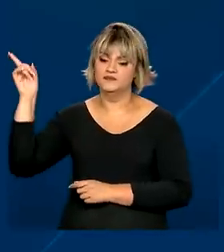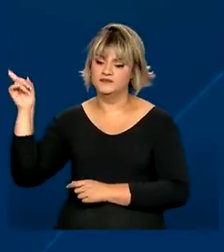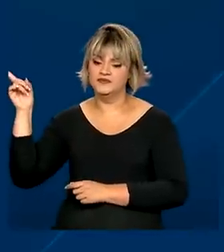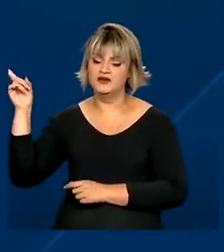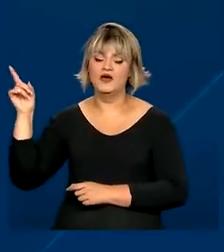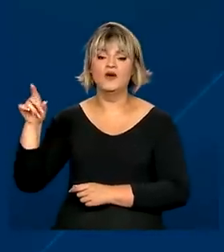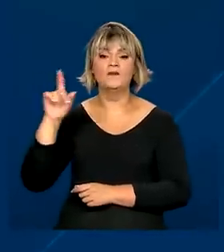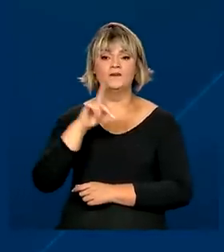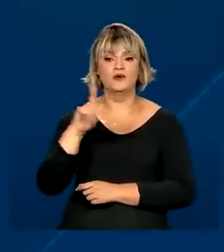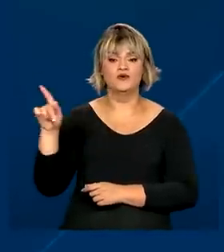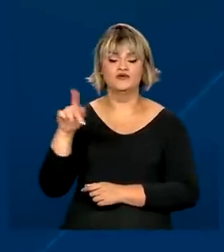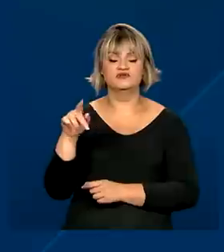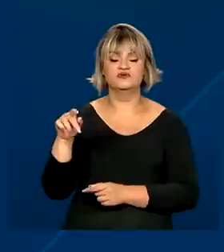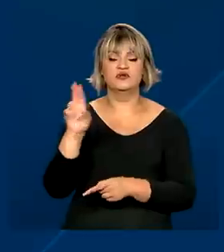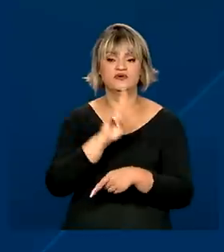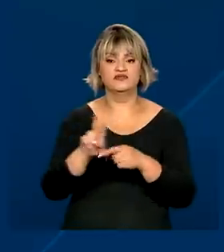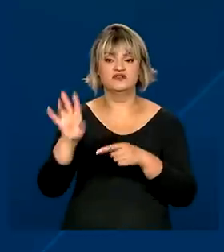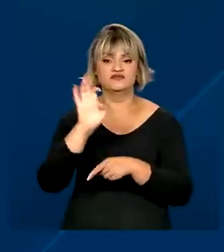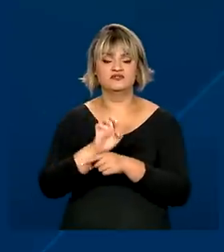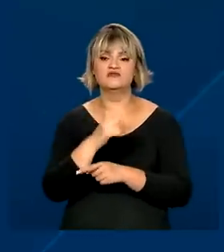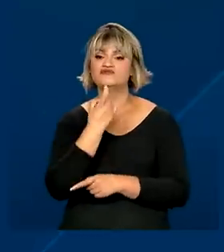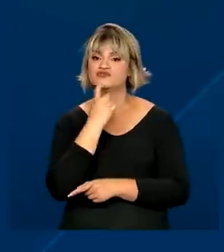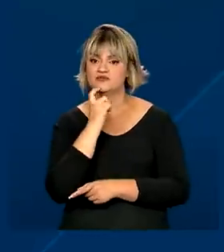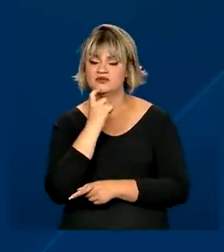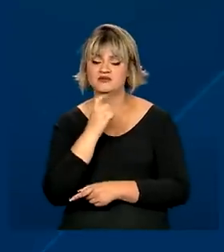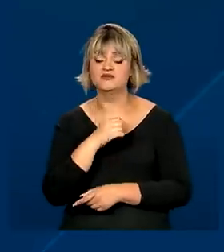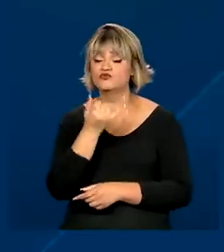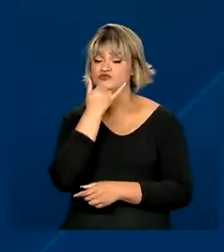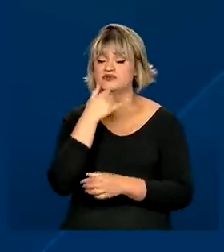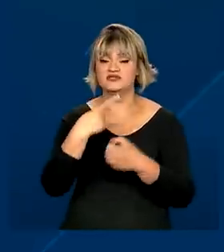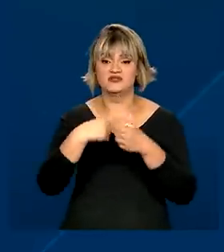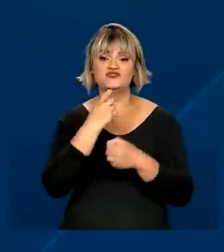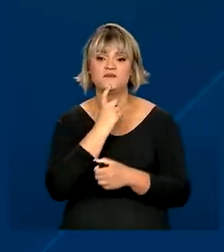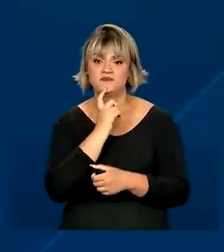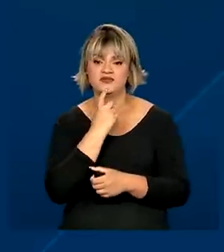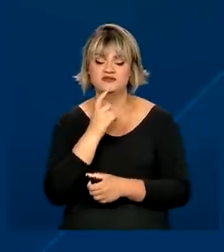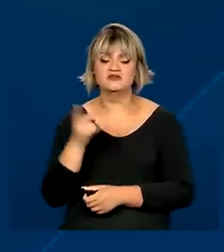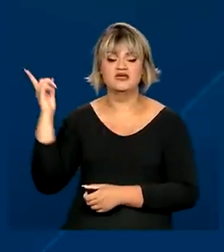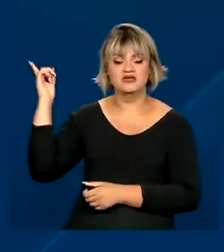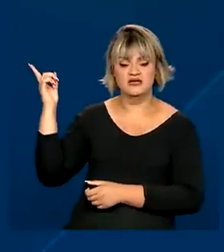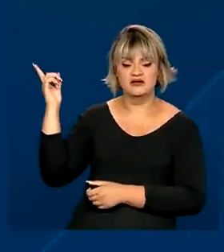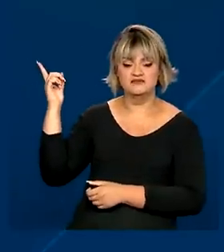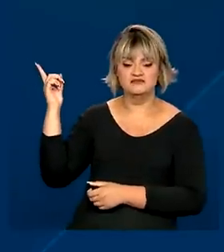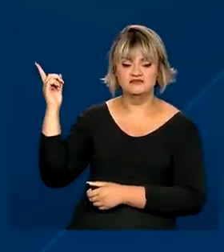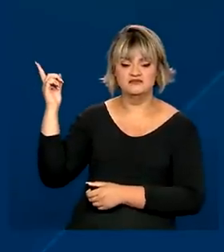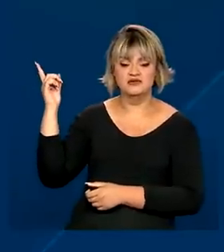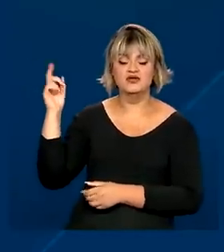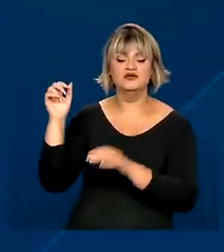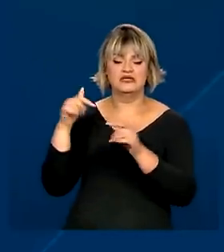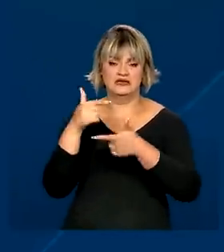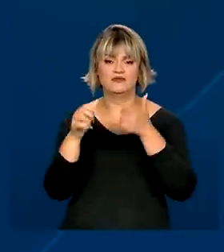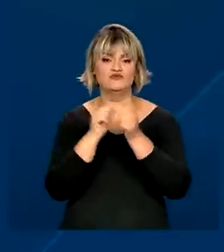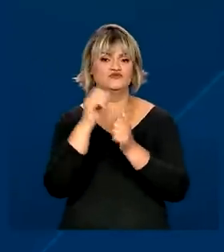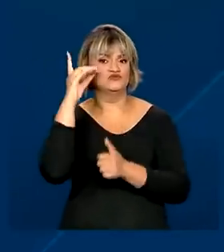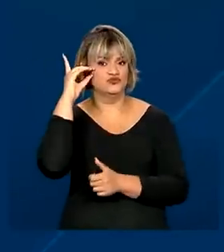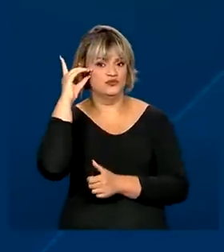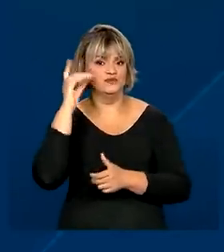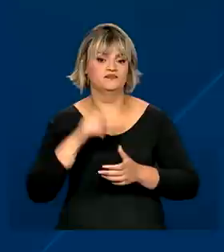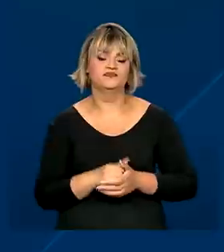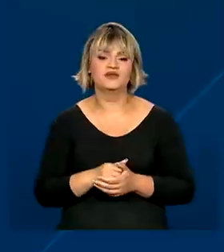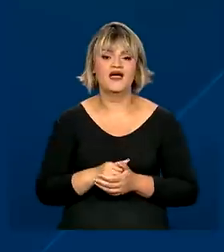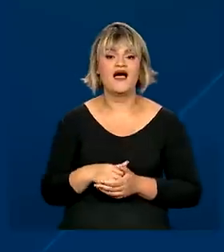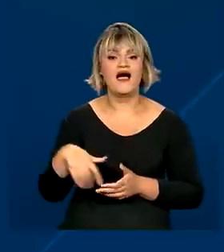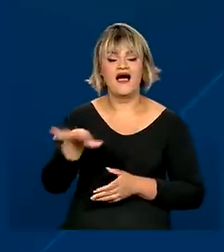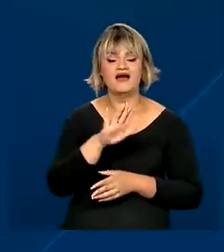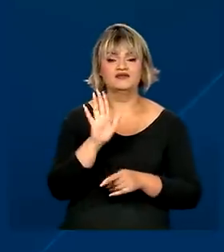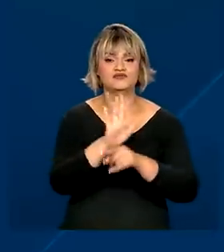professor da Universidade de Campinas, e Nelson Barbosa, ministro da Fazenda do segundo governo de Dilma Rousseff. A área de